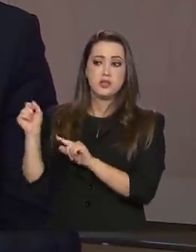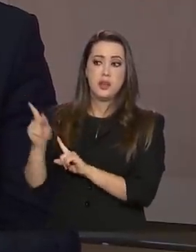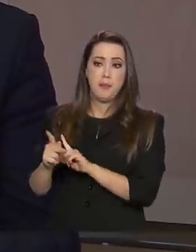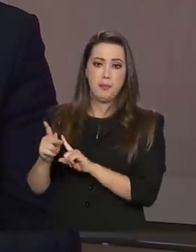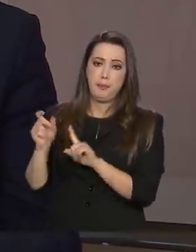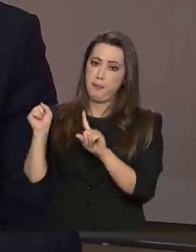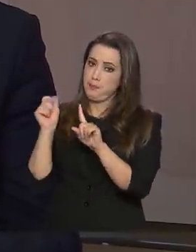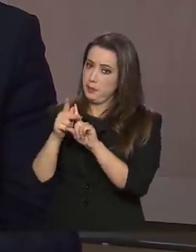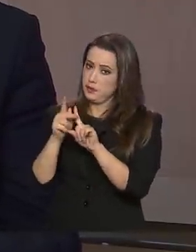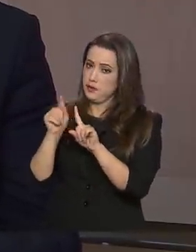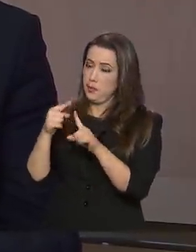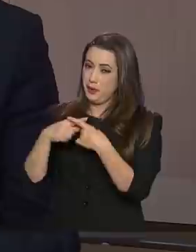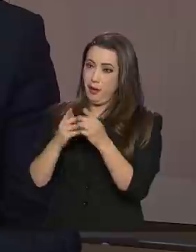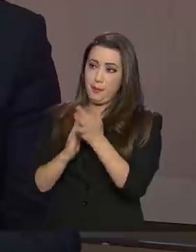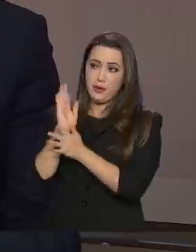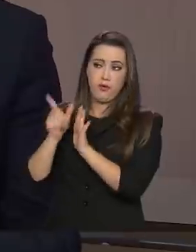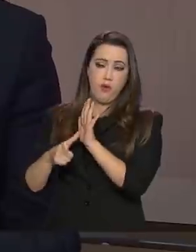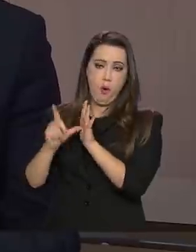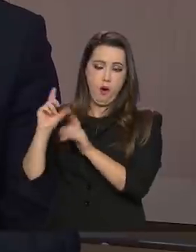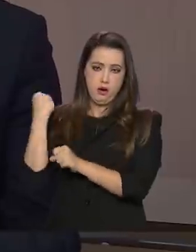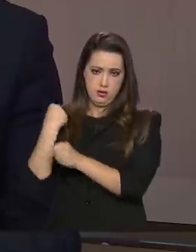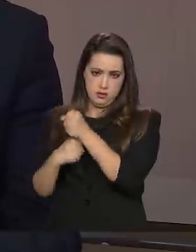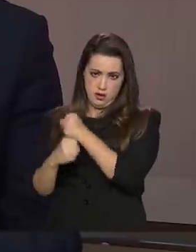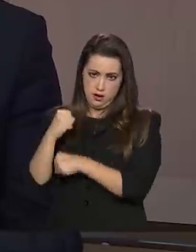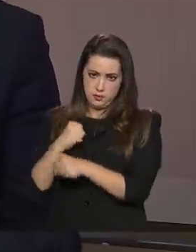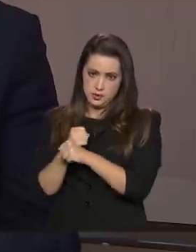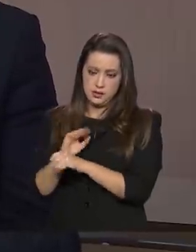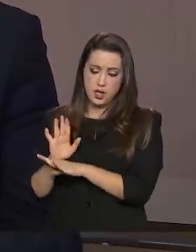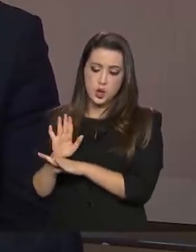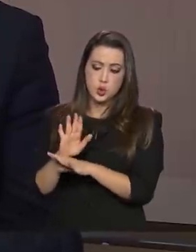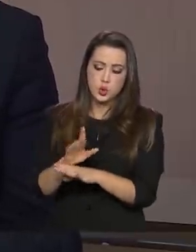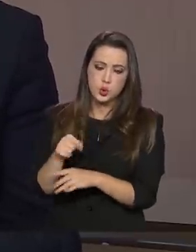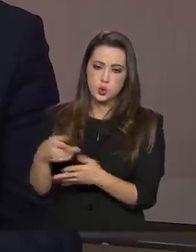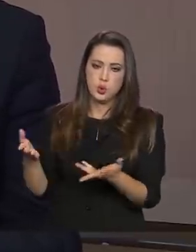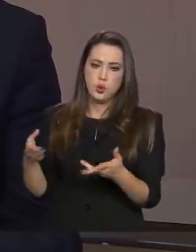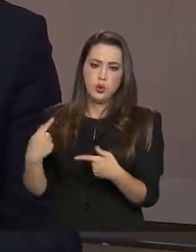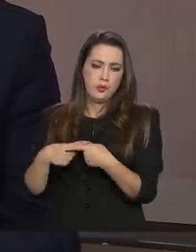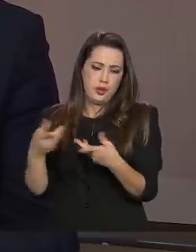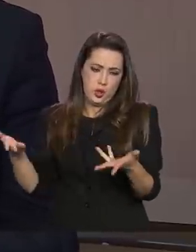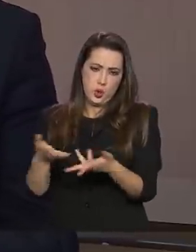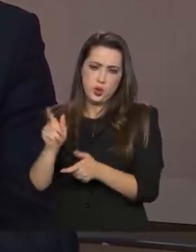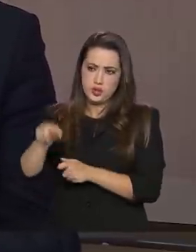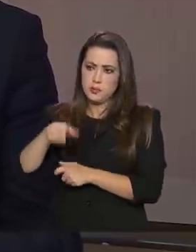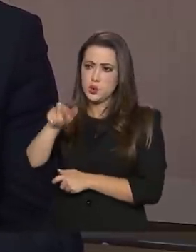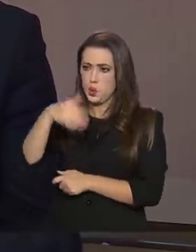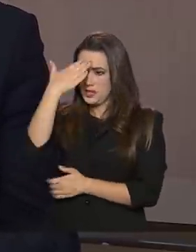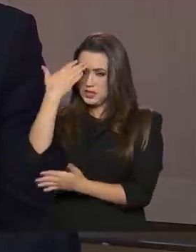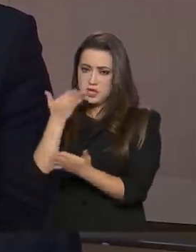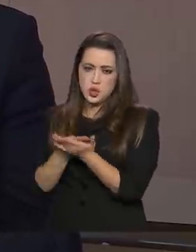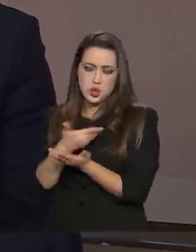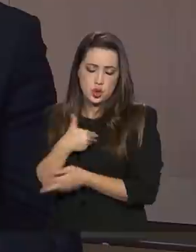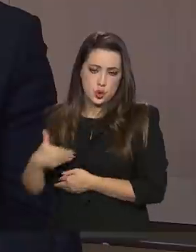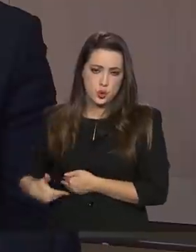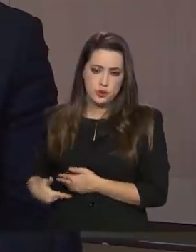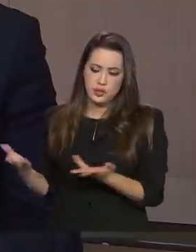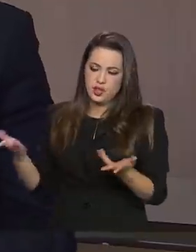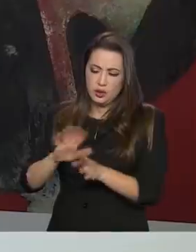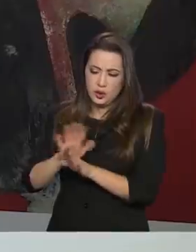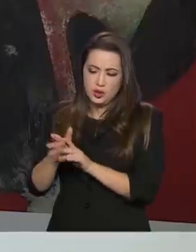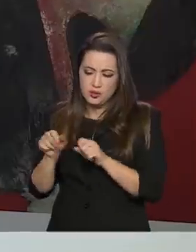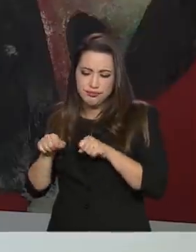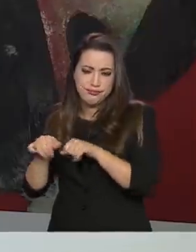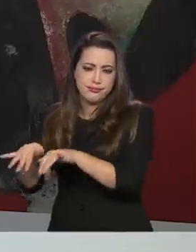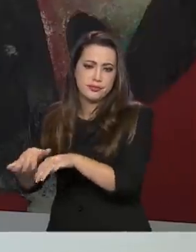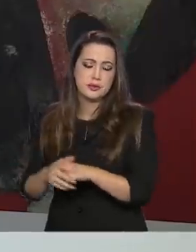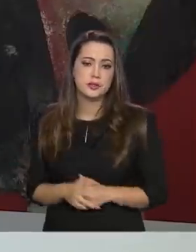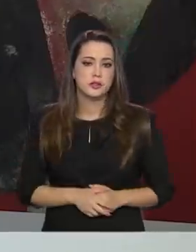aprovação dela no ano passado ajudou nessa confiança do mercado e até passar por esse momento da pandemia neste ano?